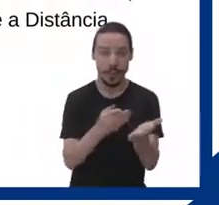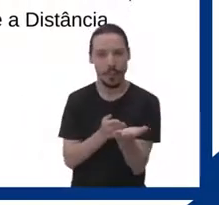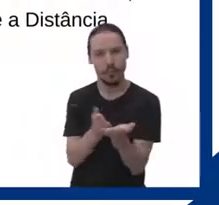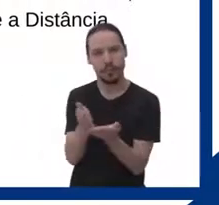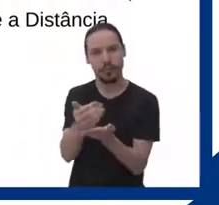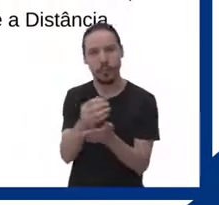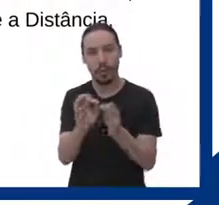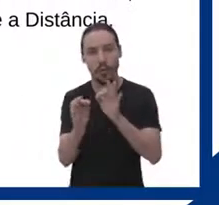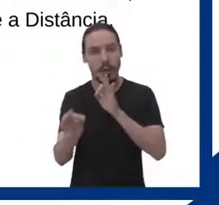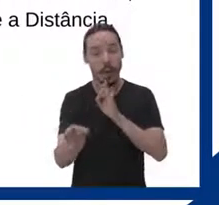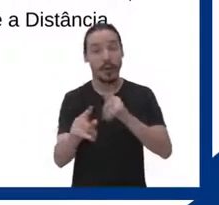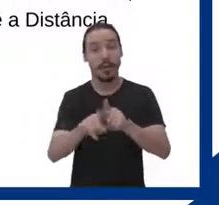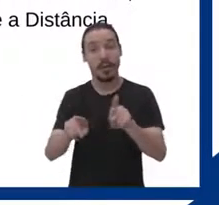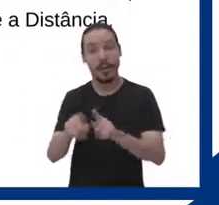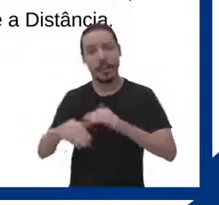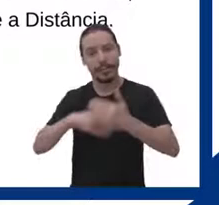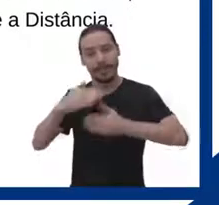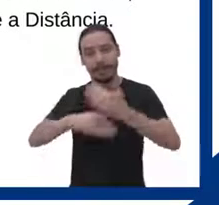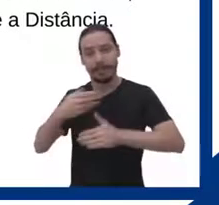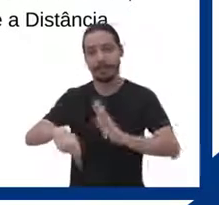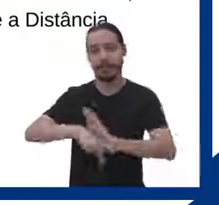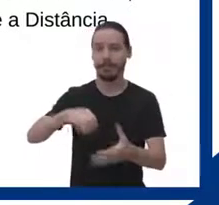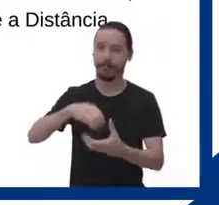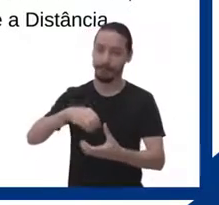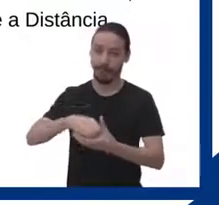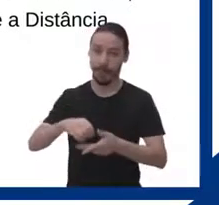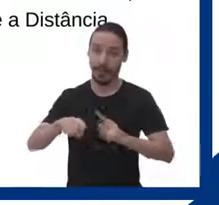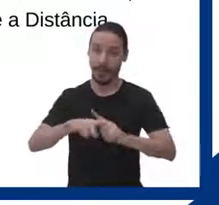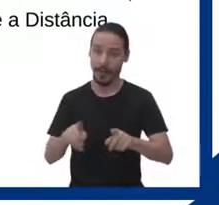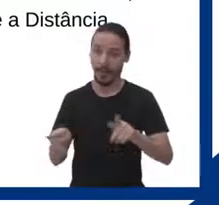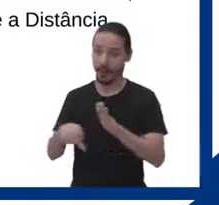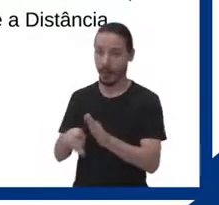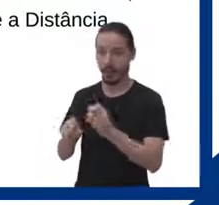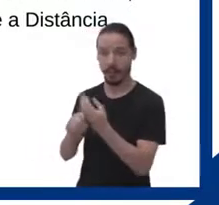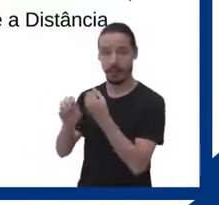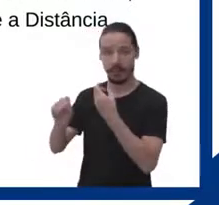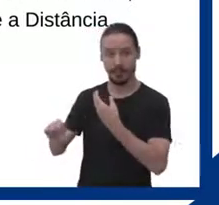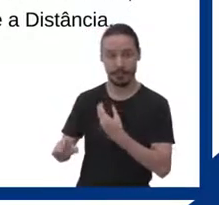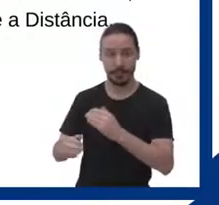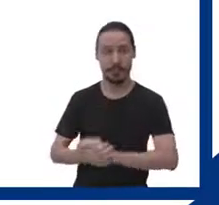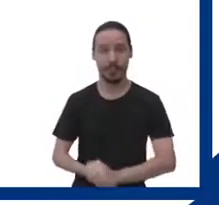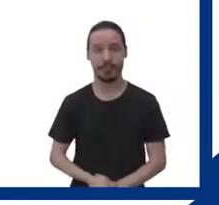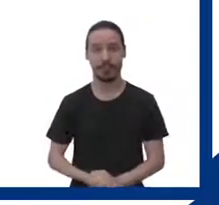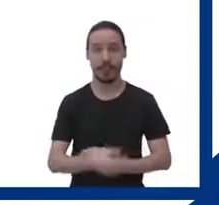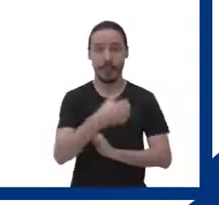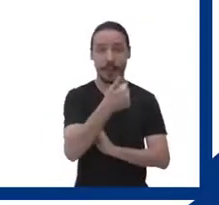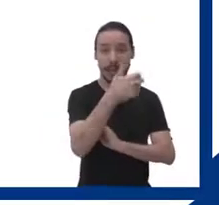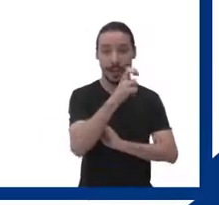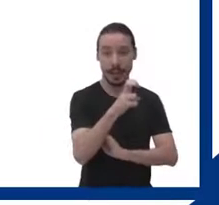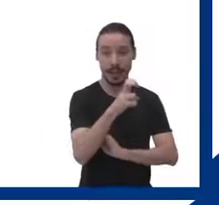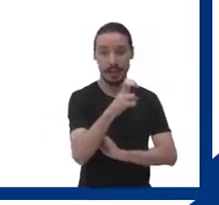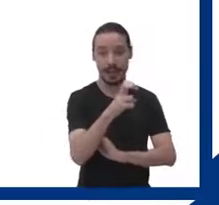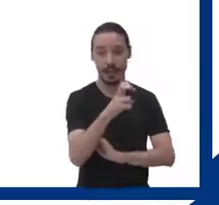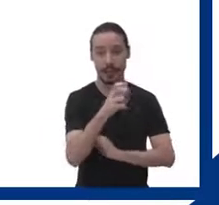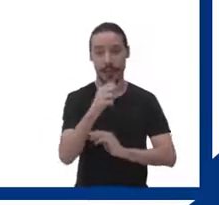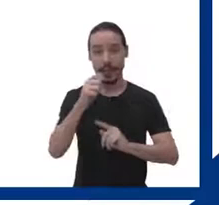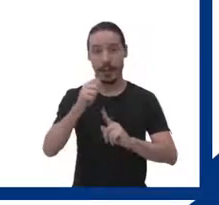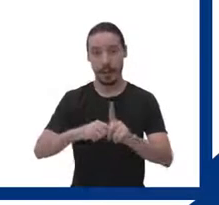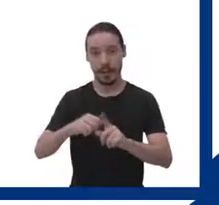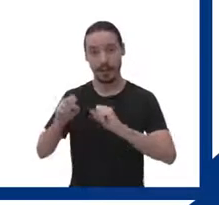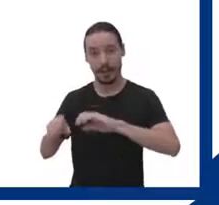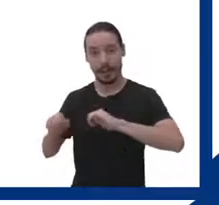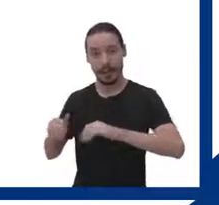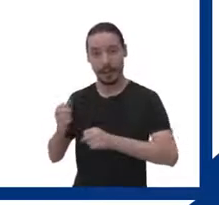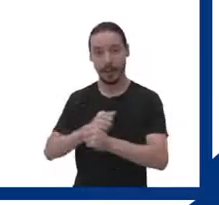pesquisa e extensão desenvolvidas pela Unioeste, na modalidade à distância. Em 15 de setembro de